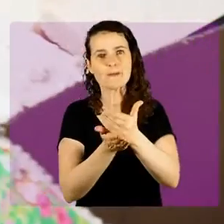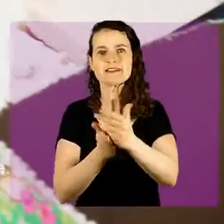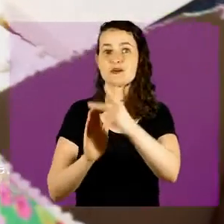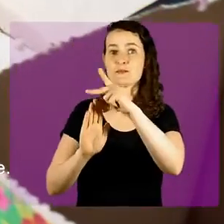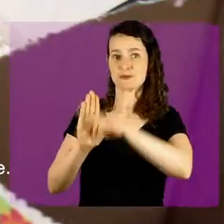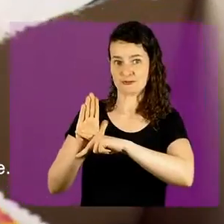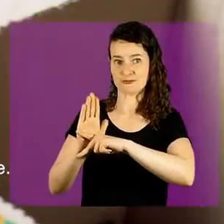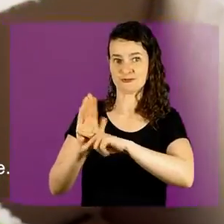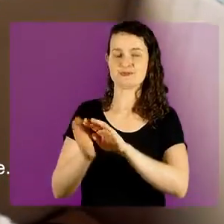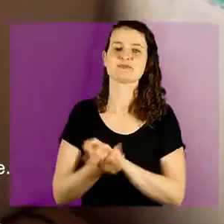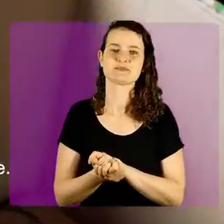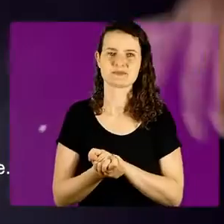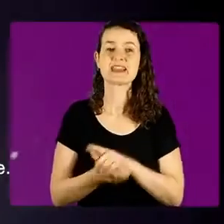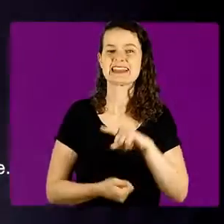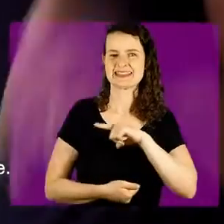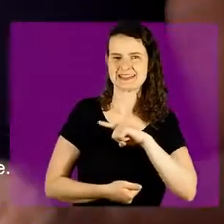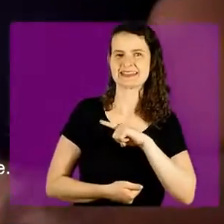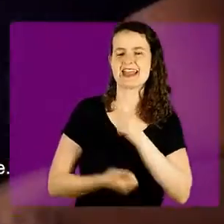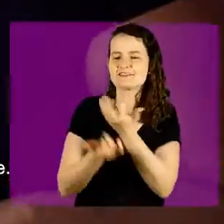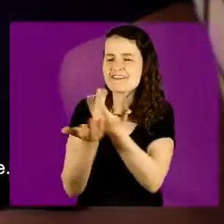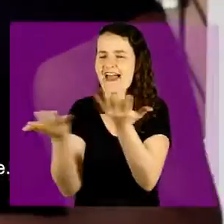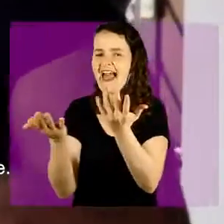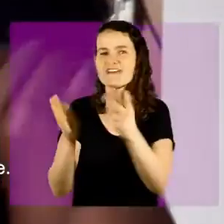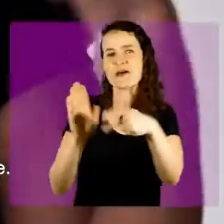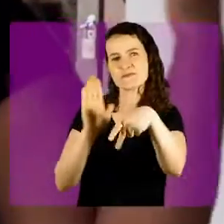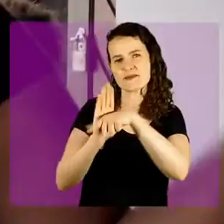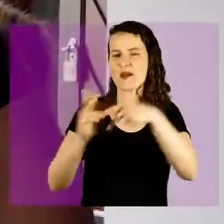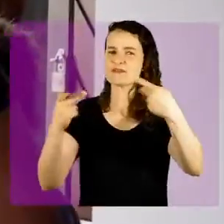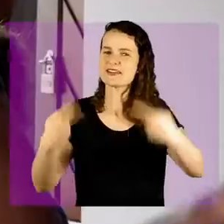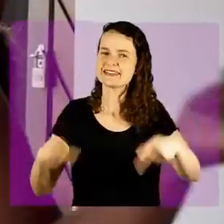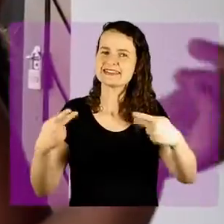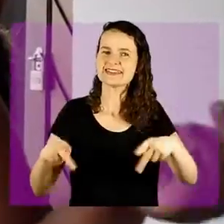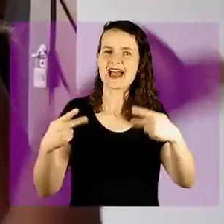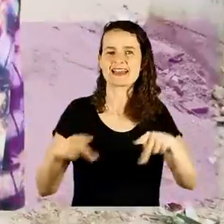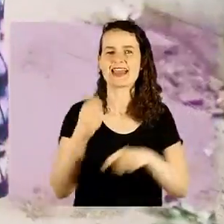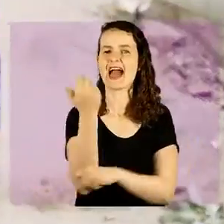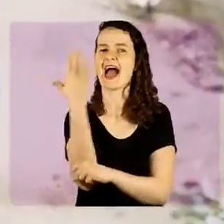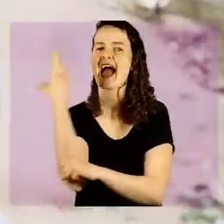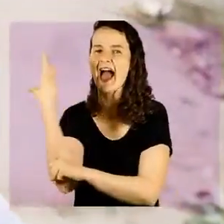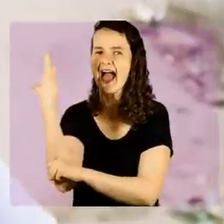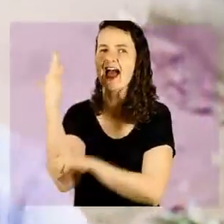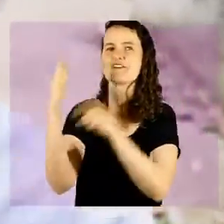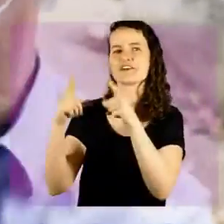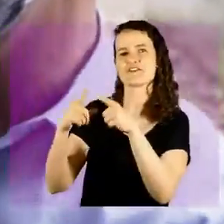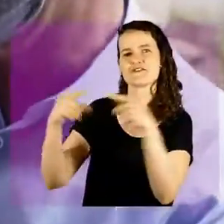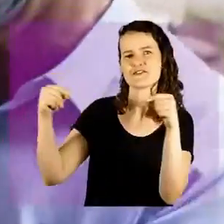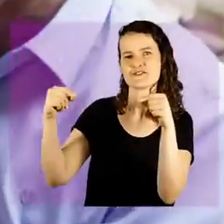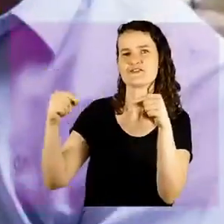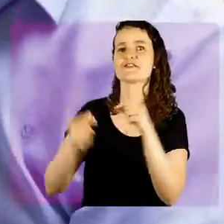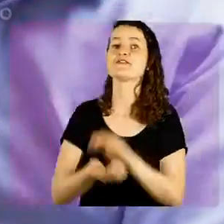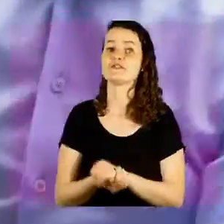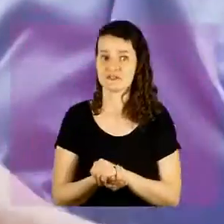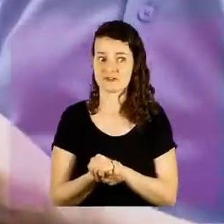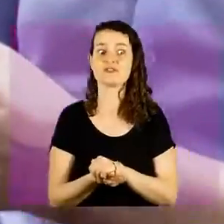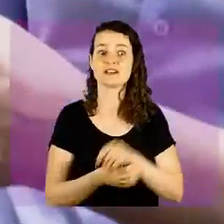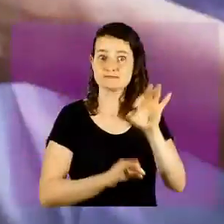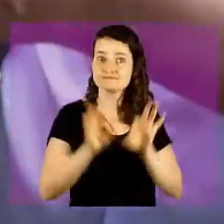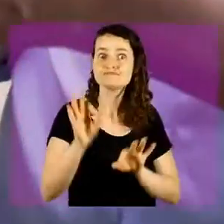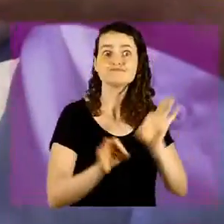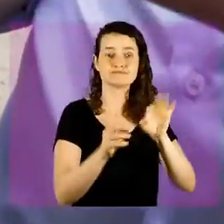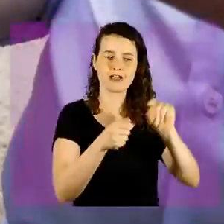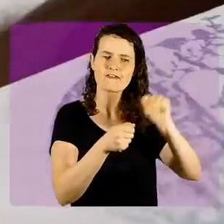projeto. Usamos a erva daqui mesmo, da comunidade, né? Que é o eucalipto. Isso aqui é o produto que vocês entregam? É.